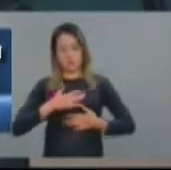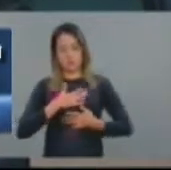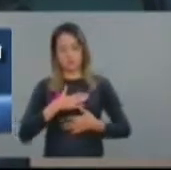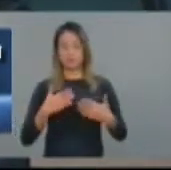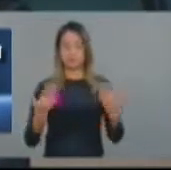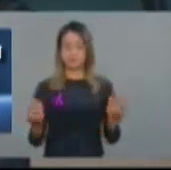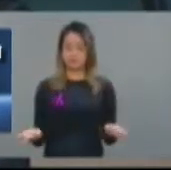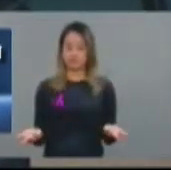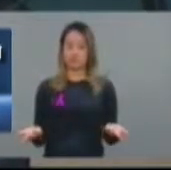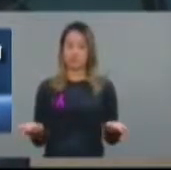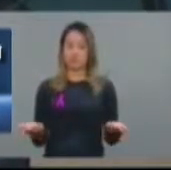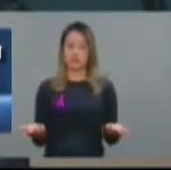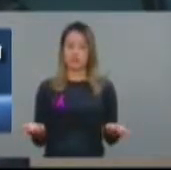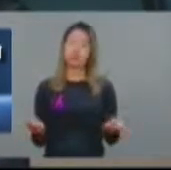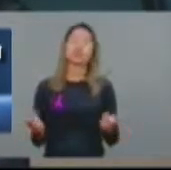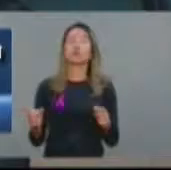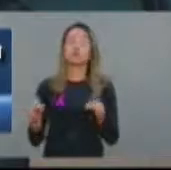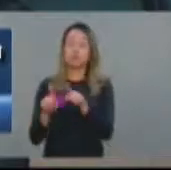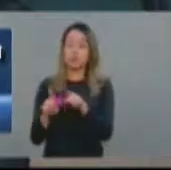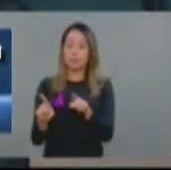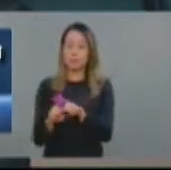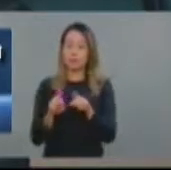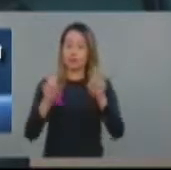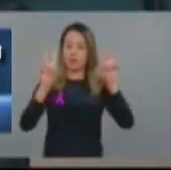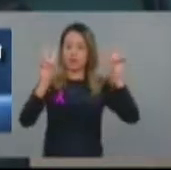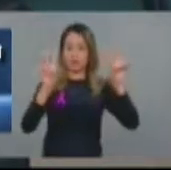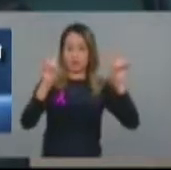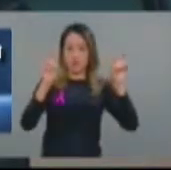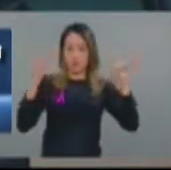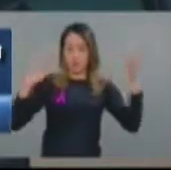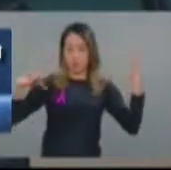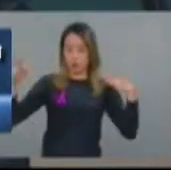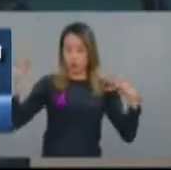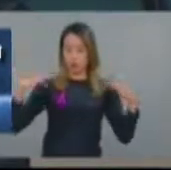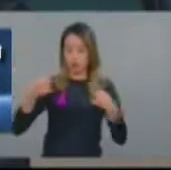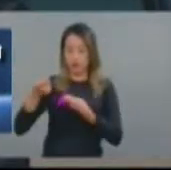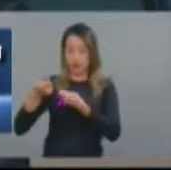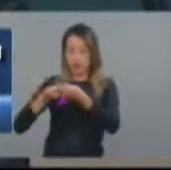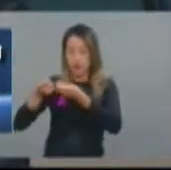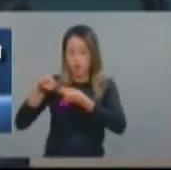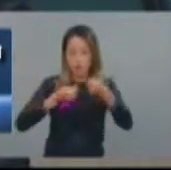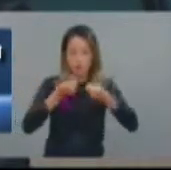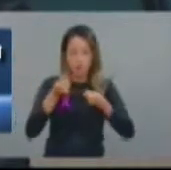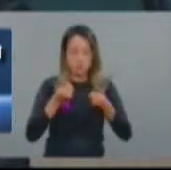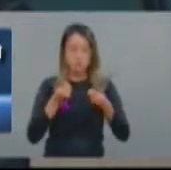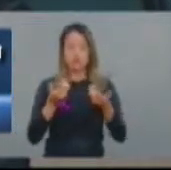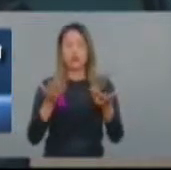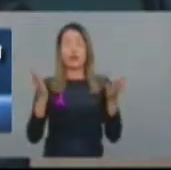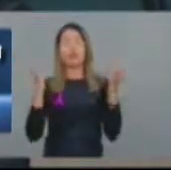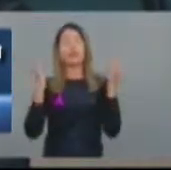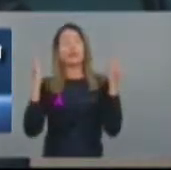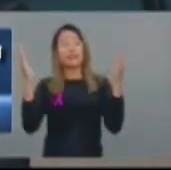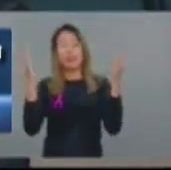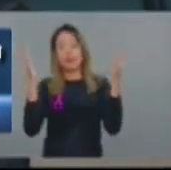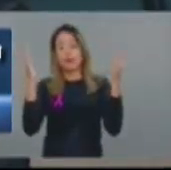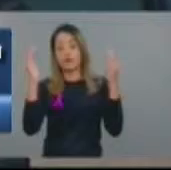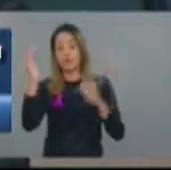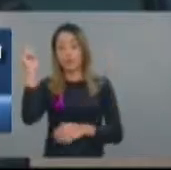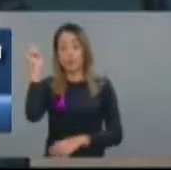vossa excelência acaba de colocar o turismo de negócios. E graças a Deus nós estamos